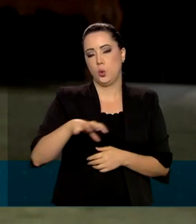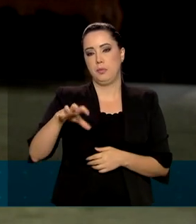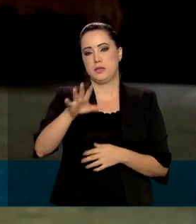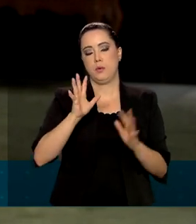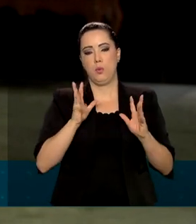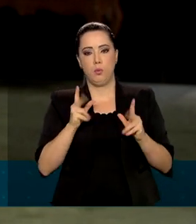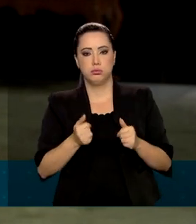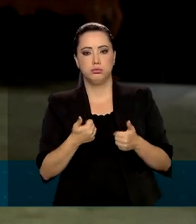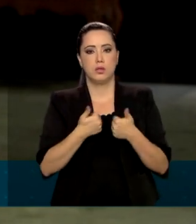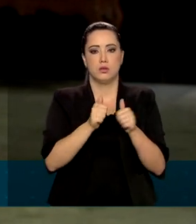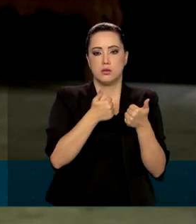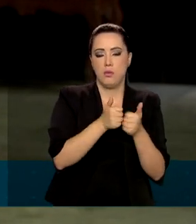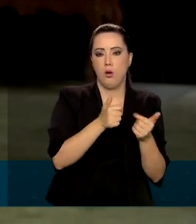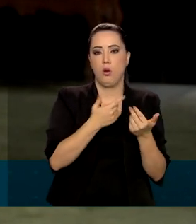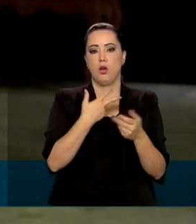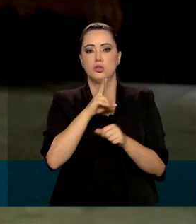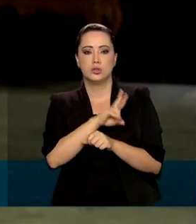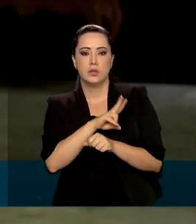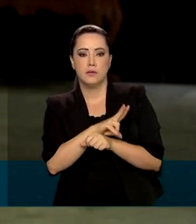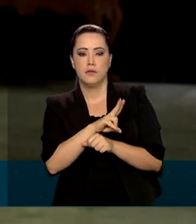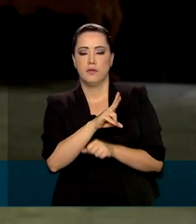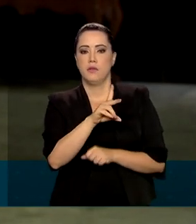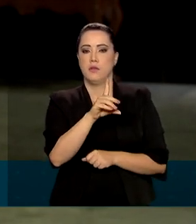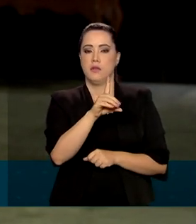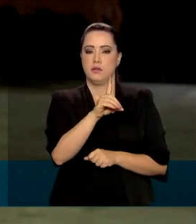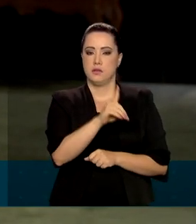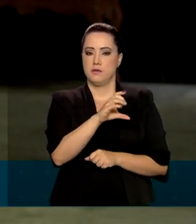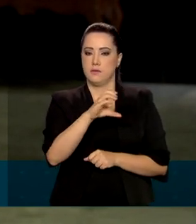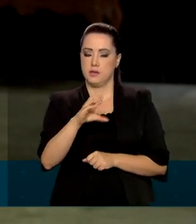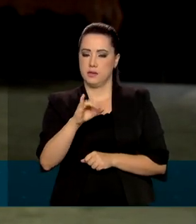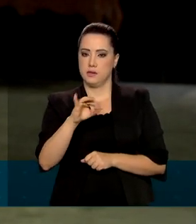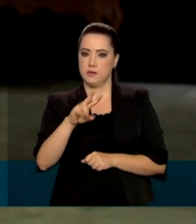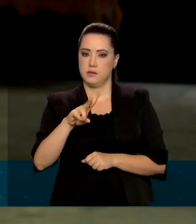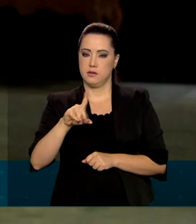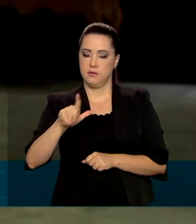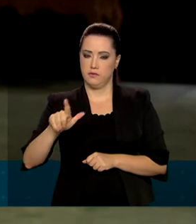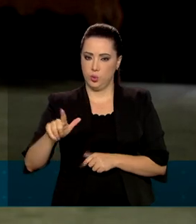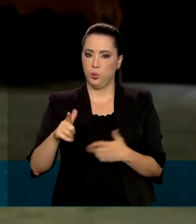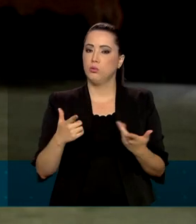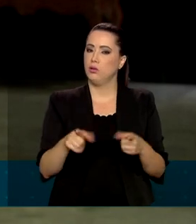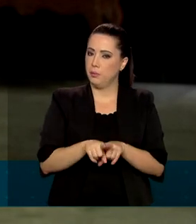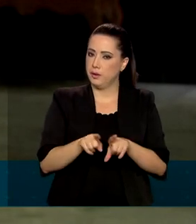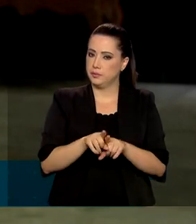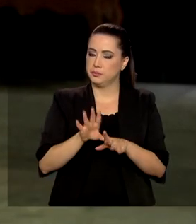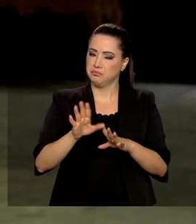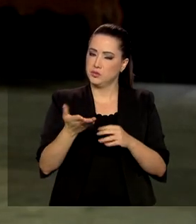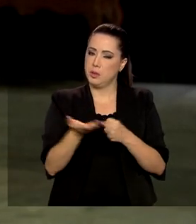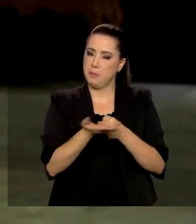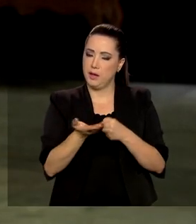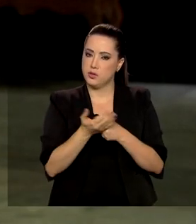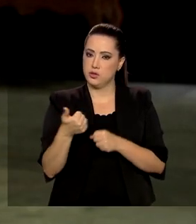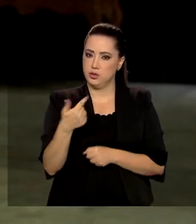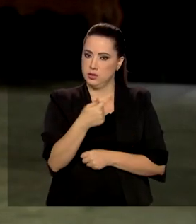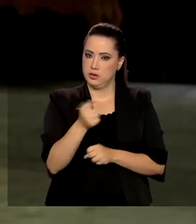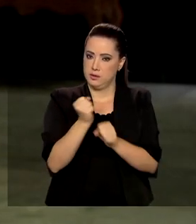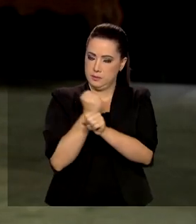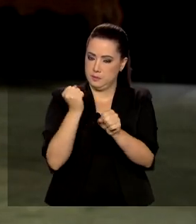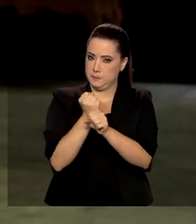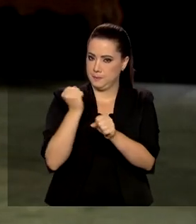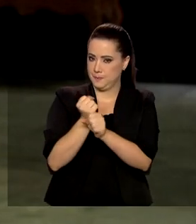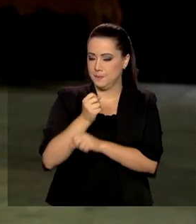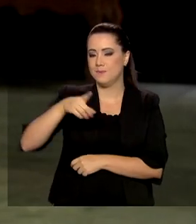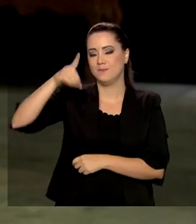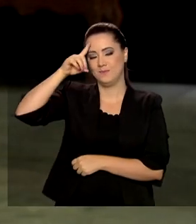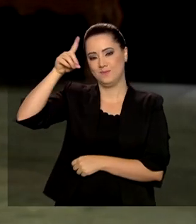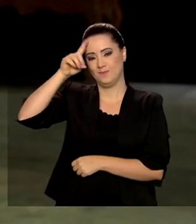proteção e defesa civil. De acordo com o ministro Rogério Marinho, foram, em média, 17 obras entregues por dia,